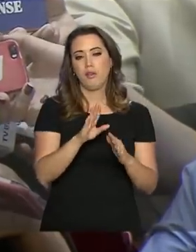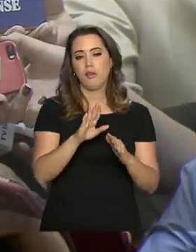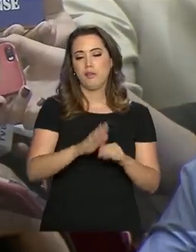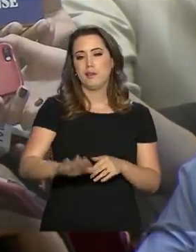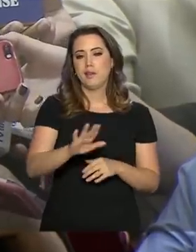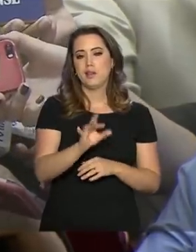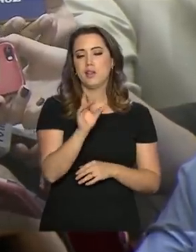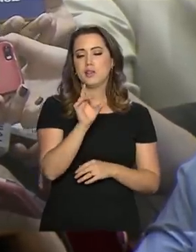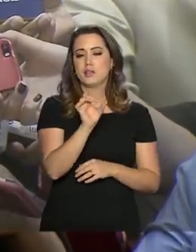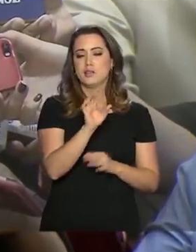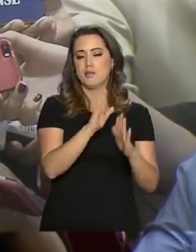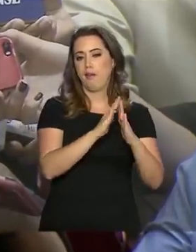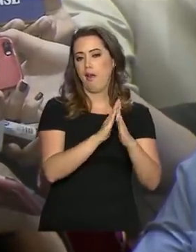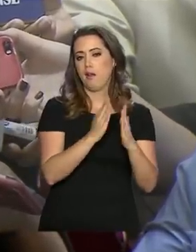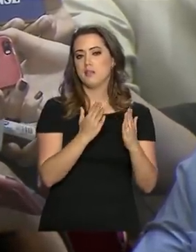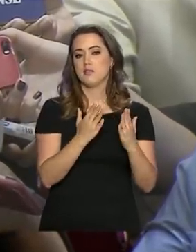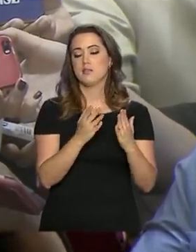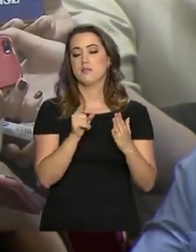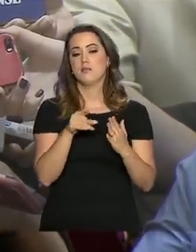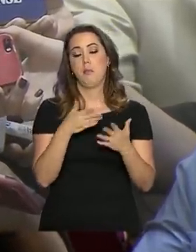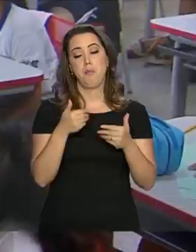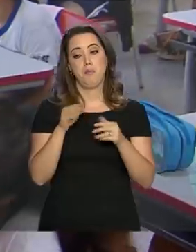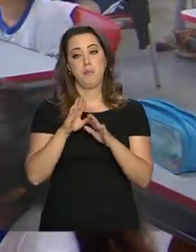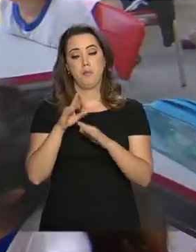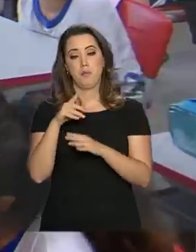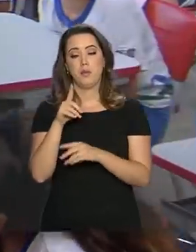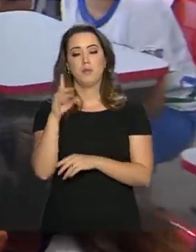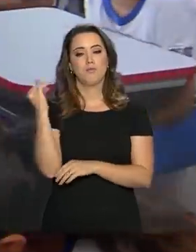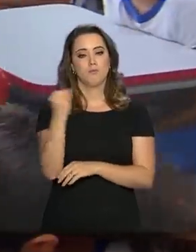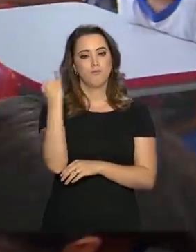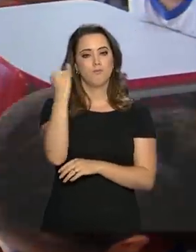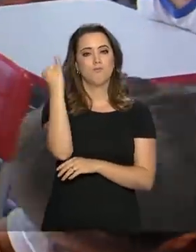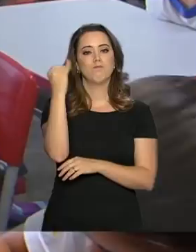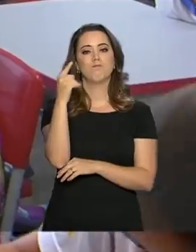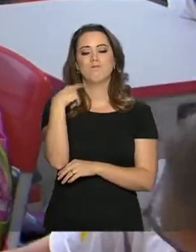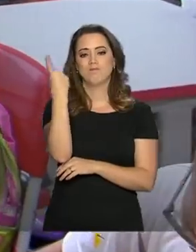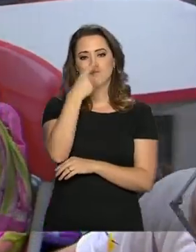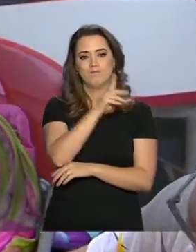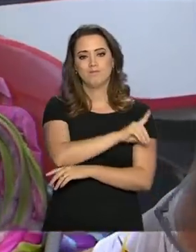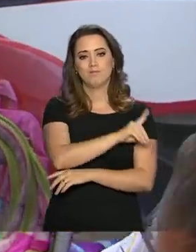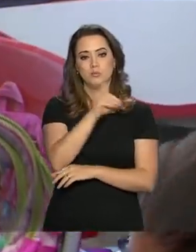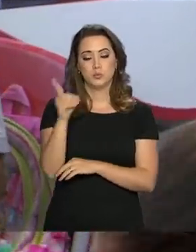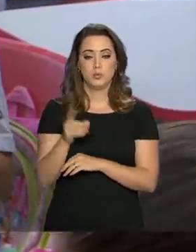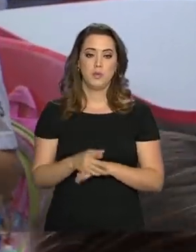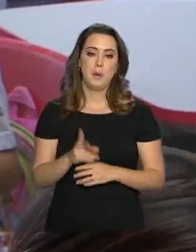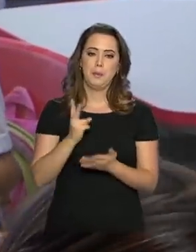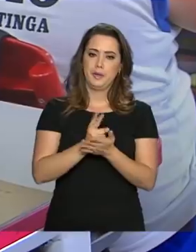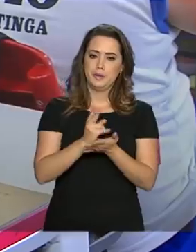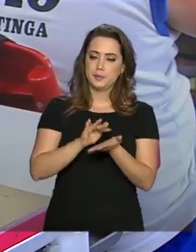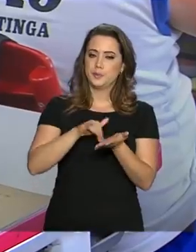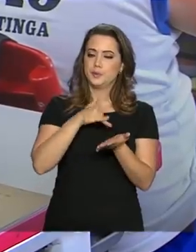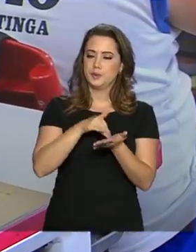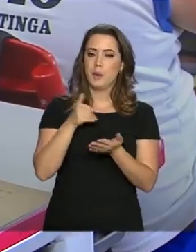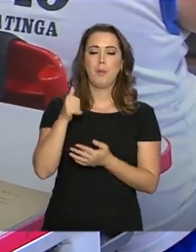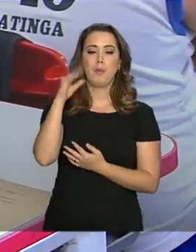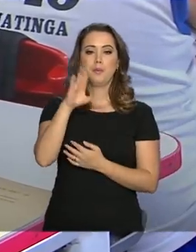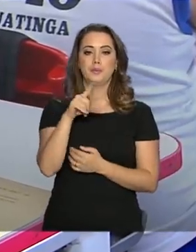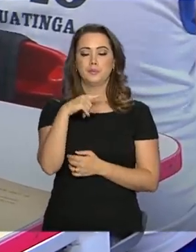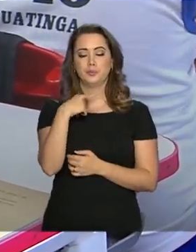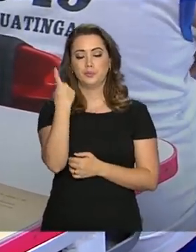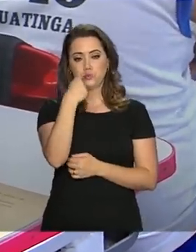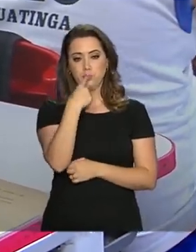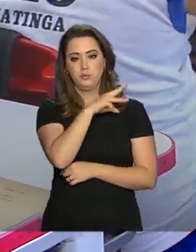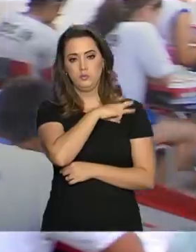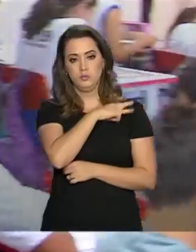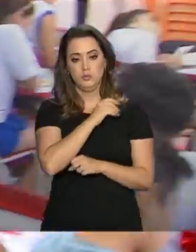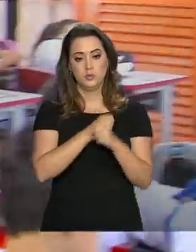de casa. Nesse contexto, o ensino integral é essencial. Mas, mesmo com o aumento de matrículas em tempo integral no ensino médio